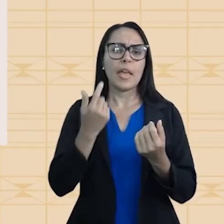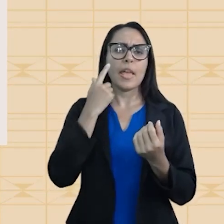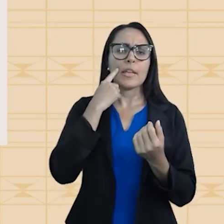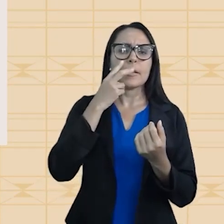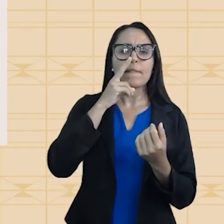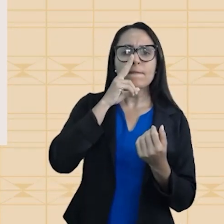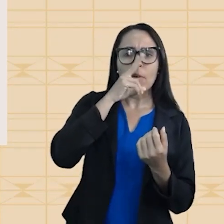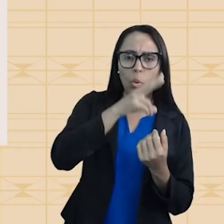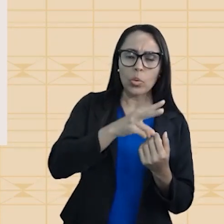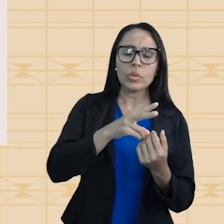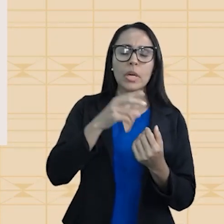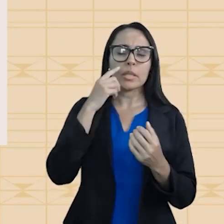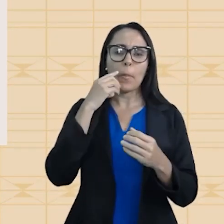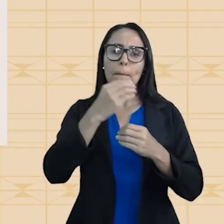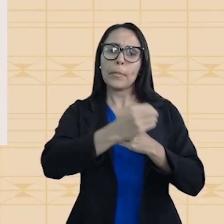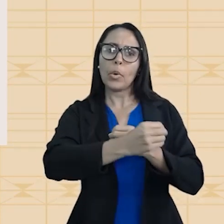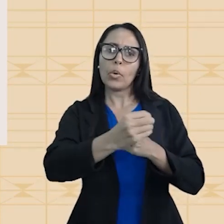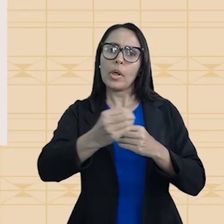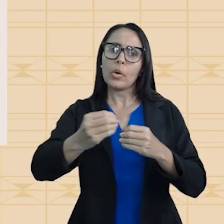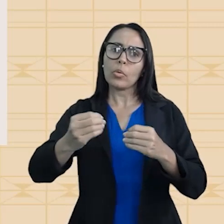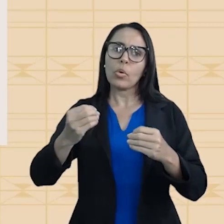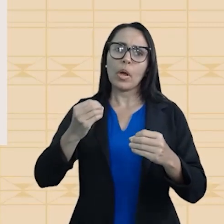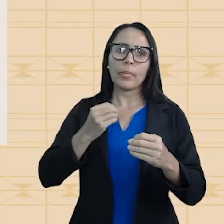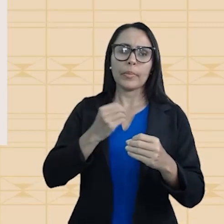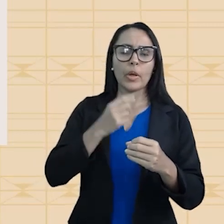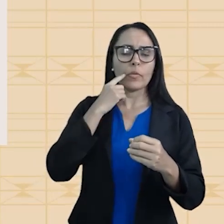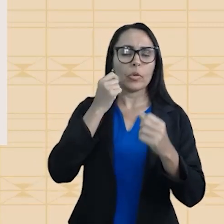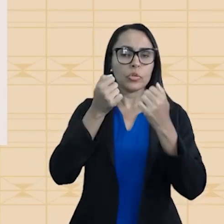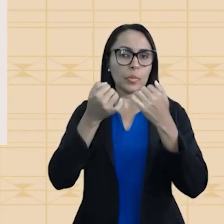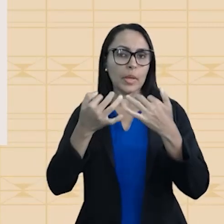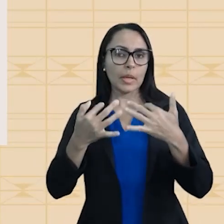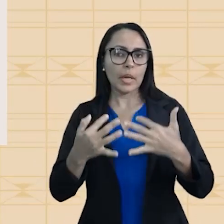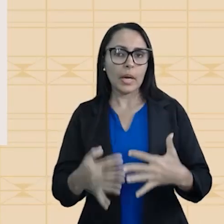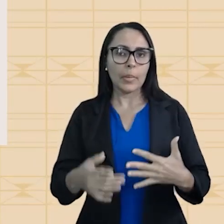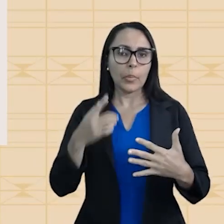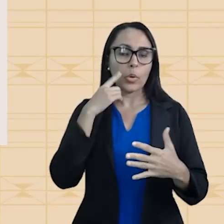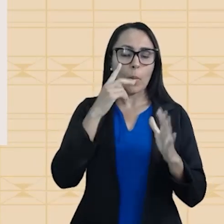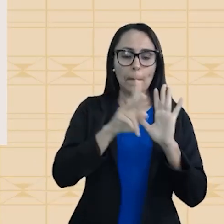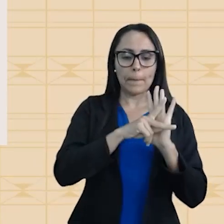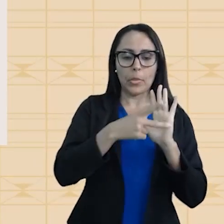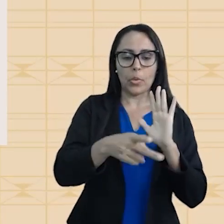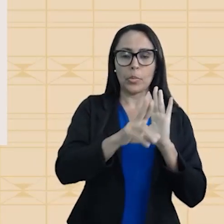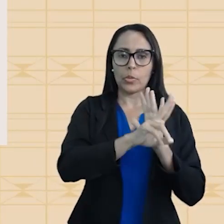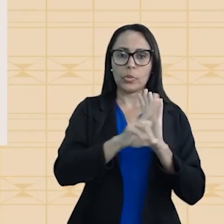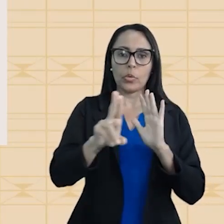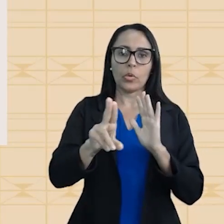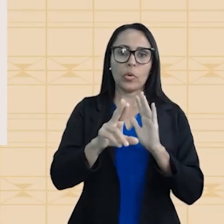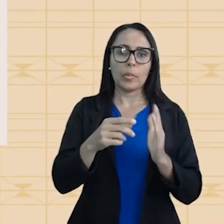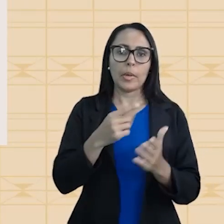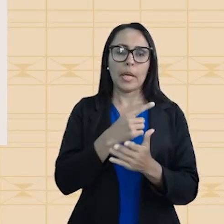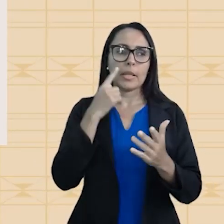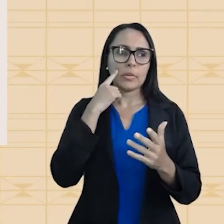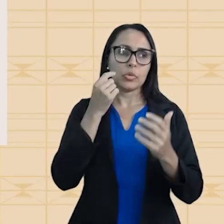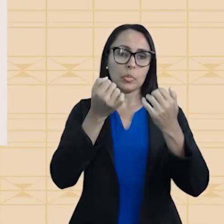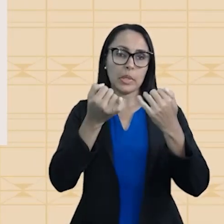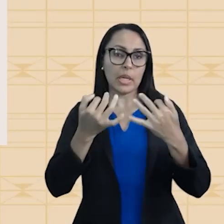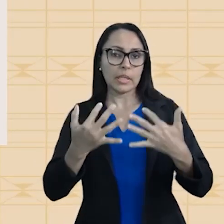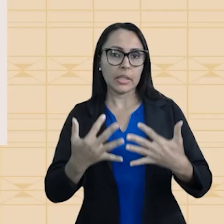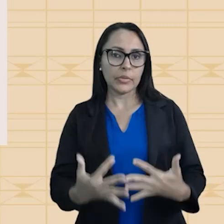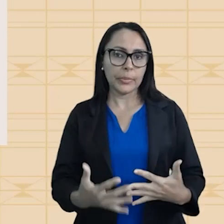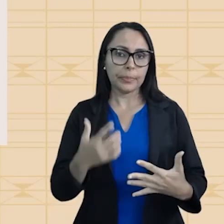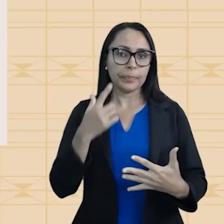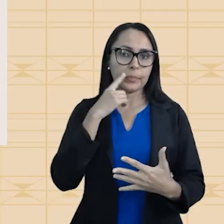intermolecular. Vou falar devagar, porque o próprio nome é autoexplicativo.